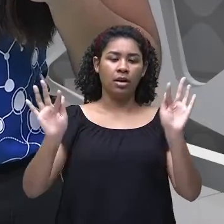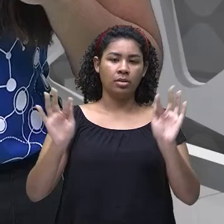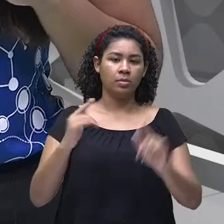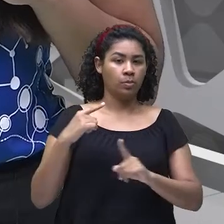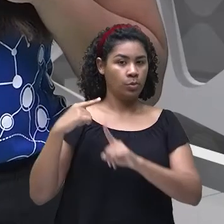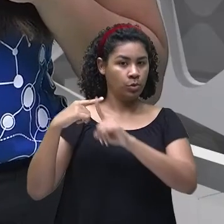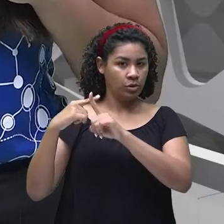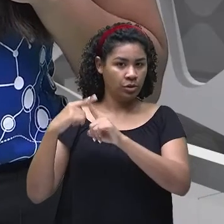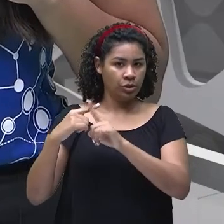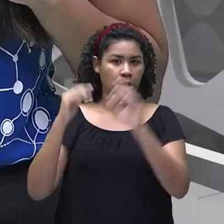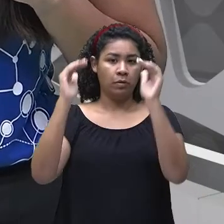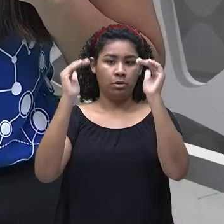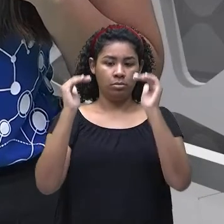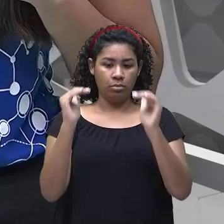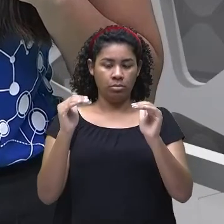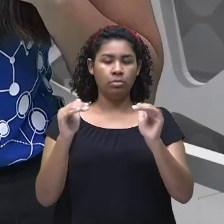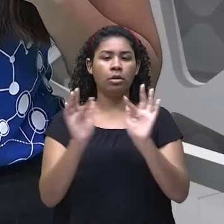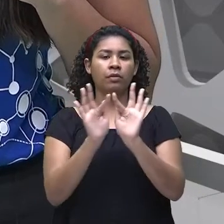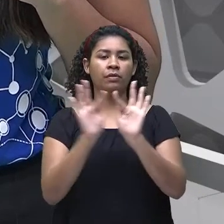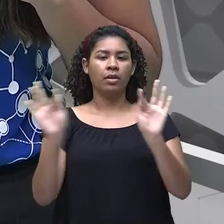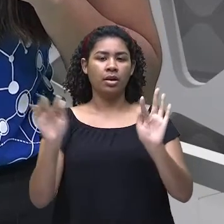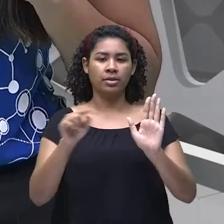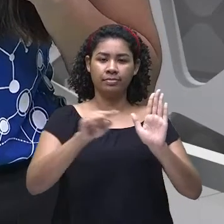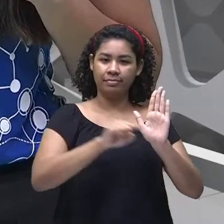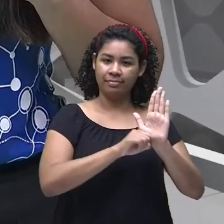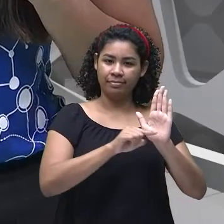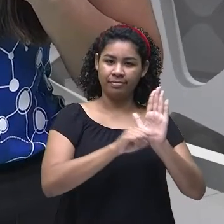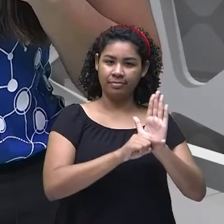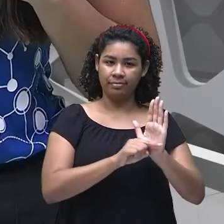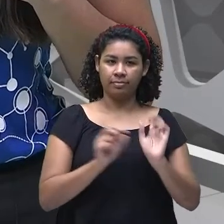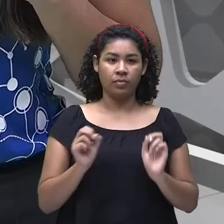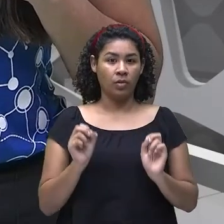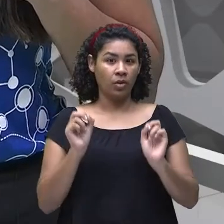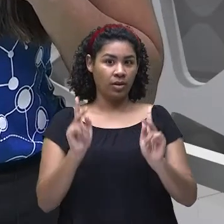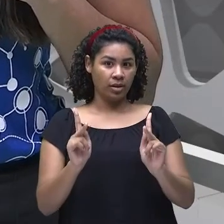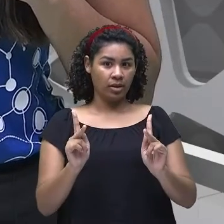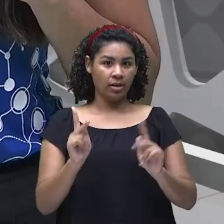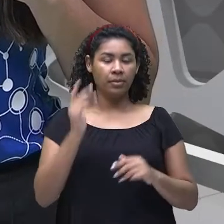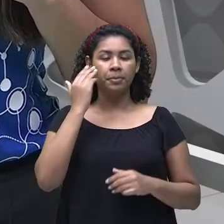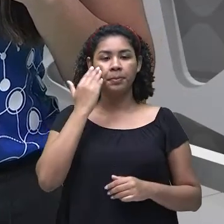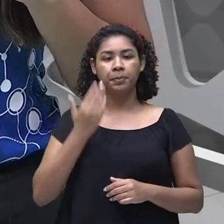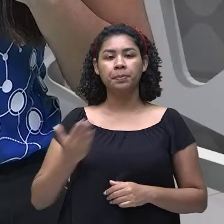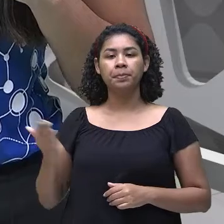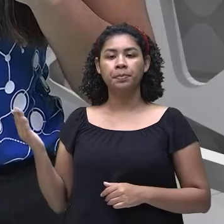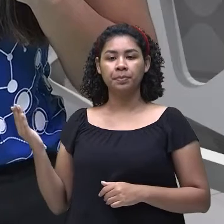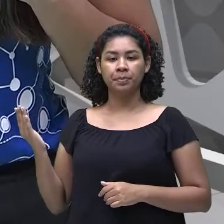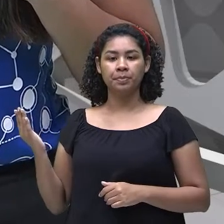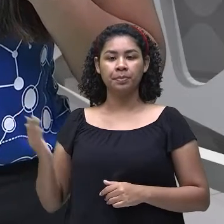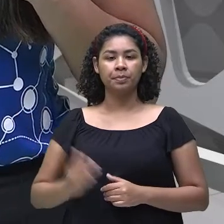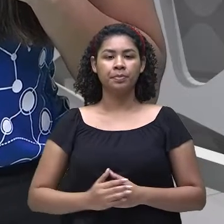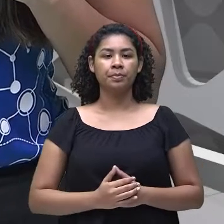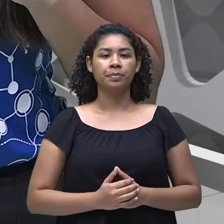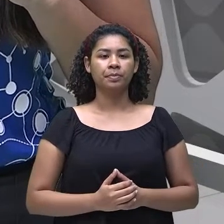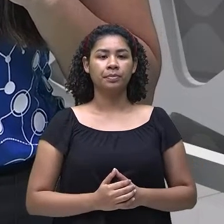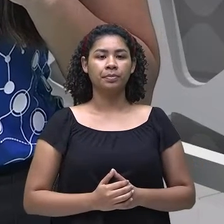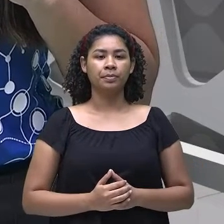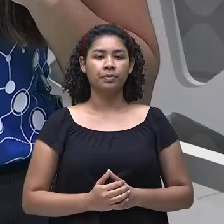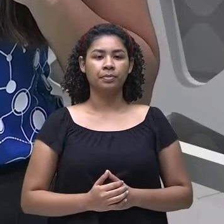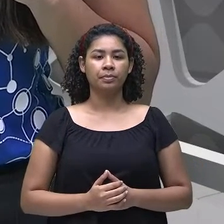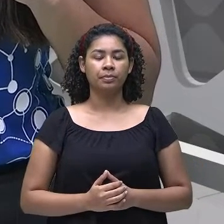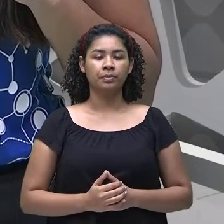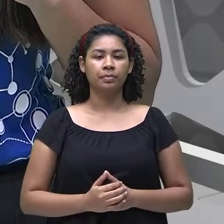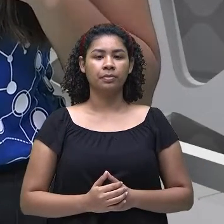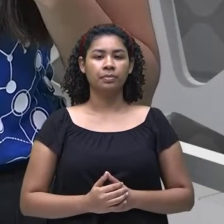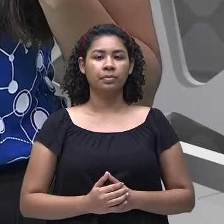e depois na forma negativa, ok? Vamos lá. Então, olha só. Aqui a gente